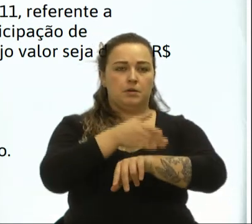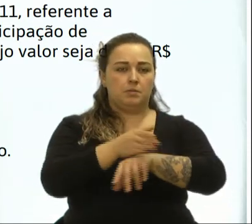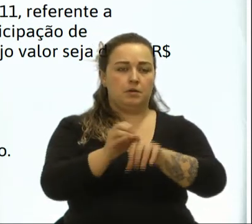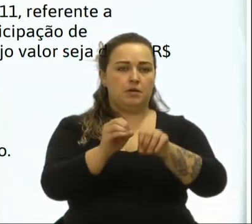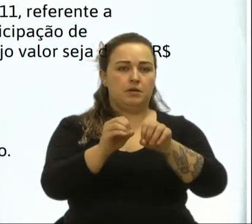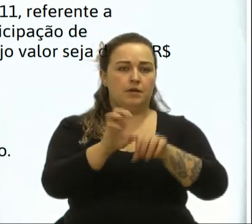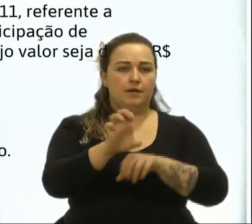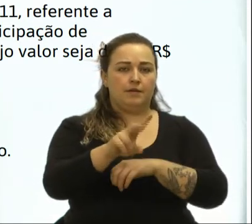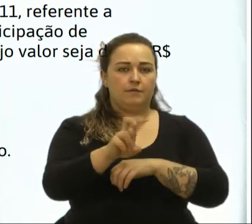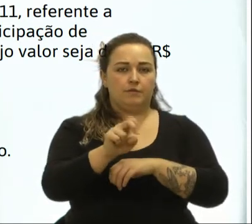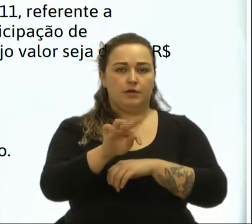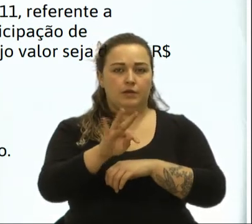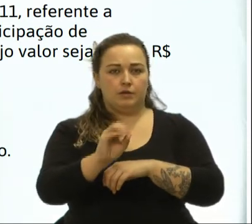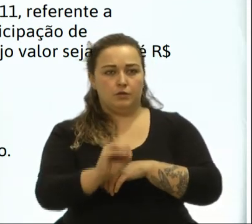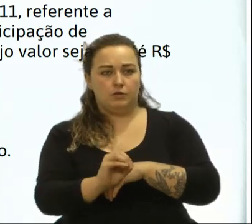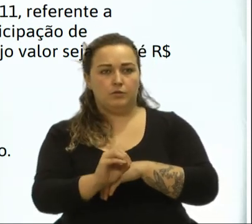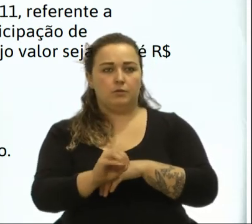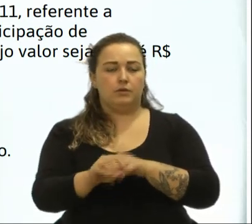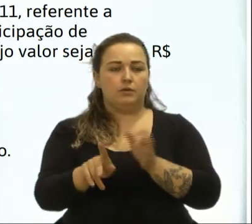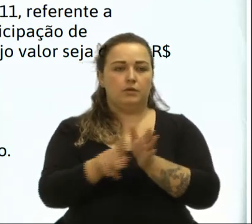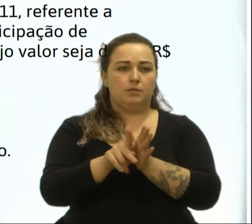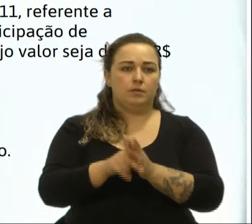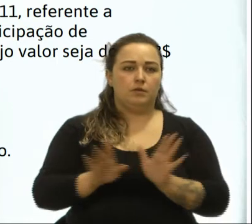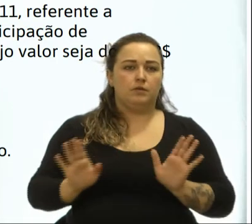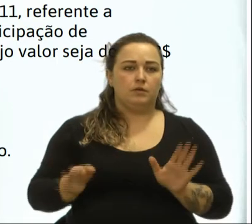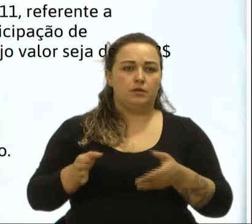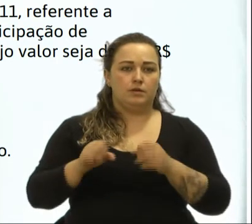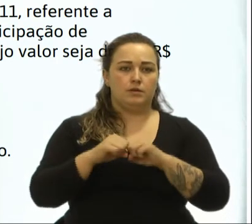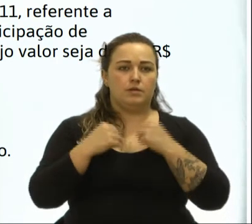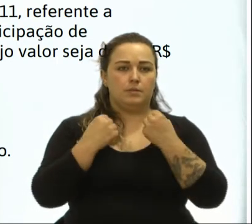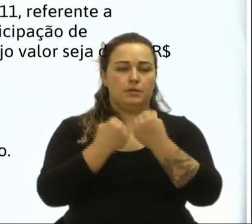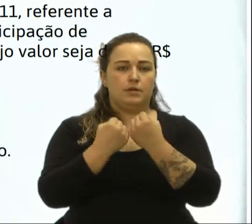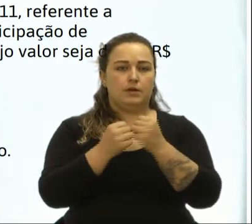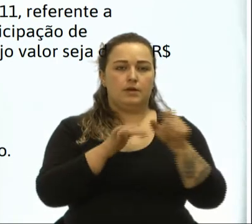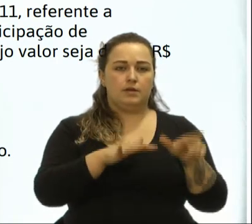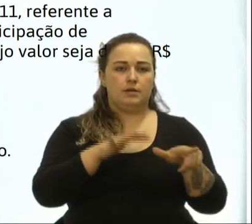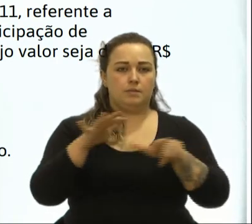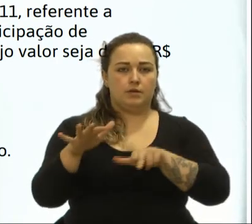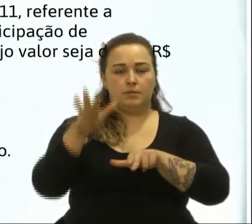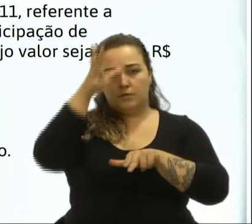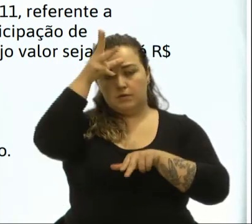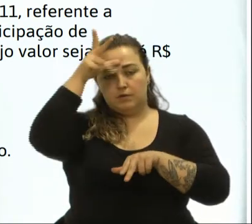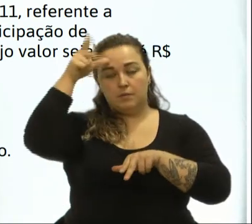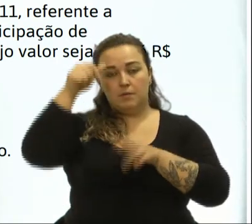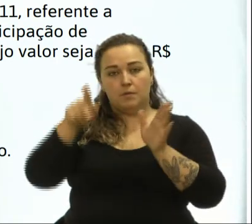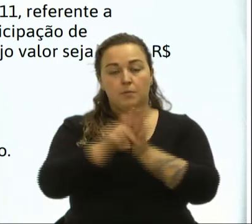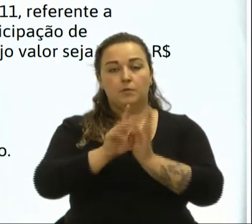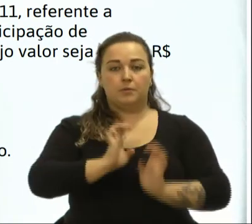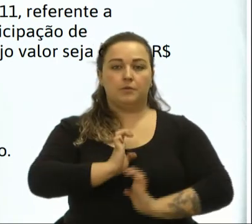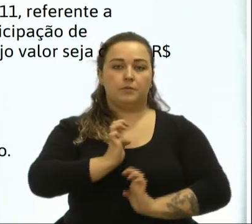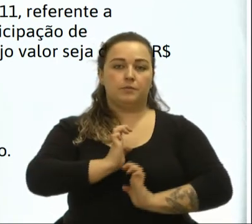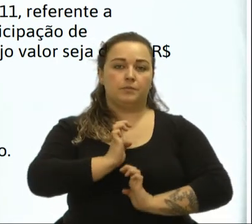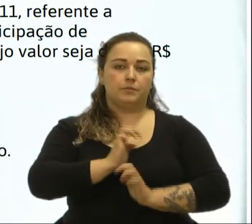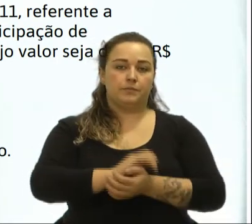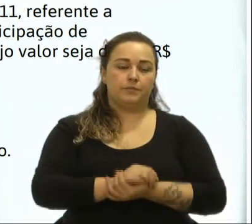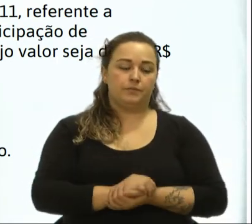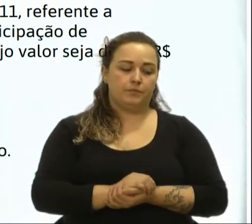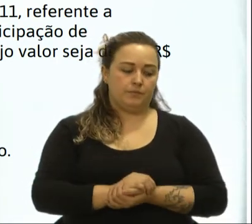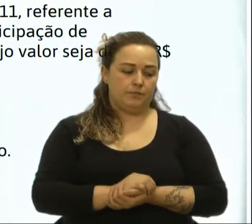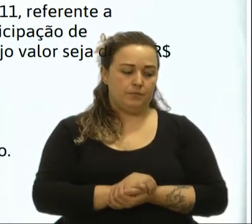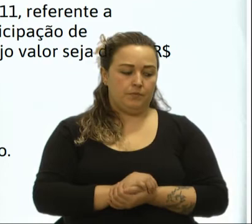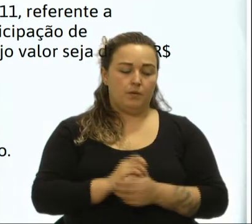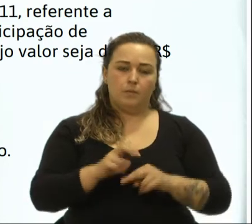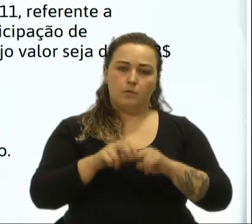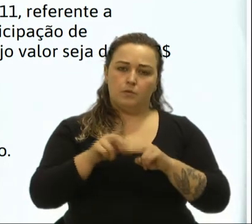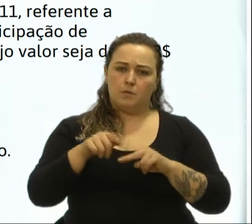SEBRAE e da SIC, promover seminários na Semana Municipal do Empreendedorismo. Então, há um